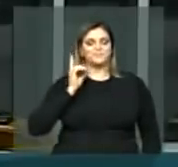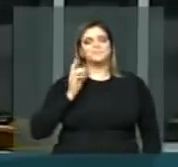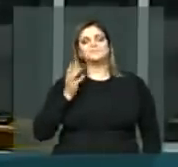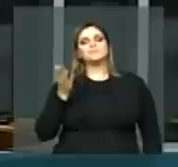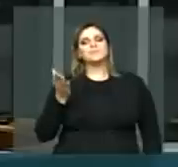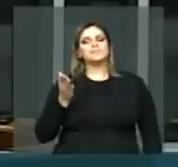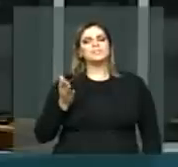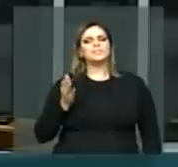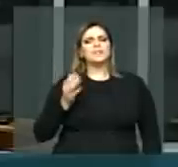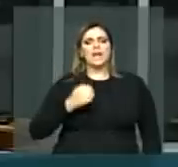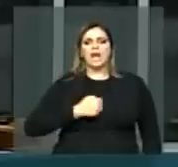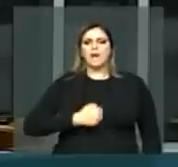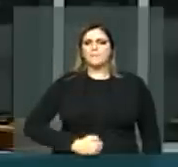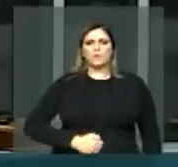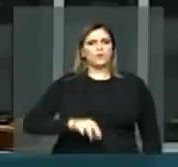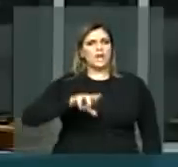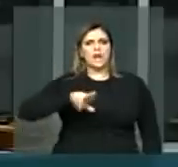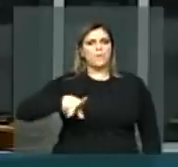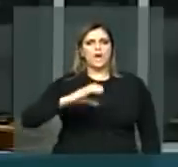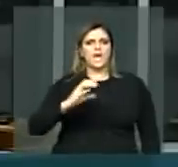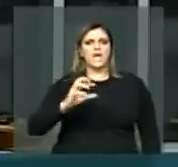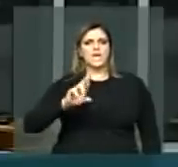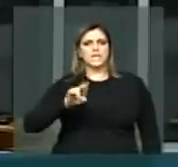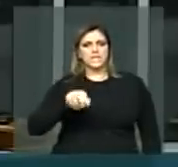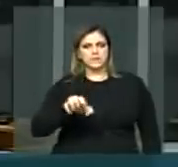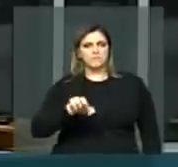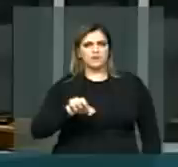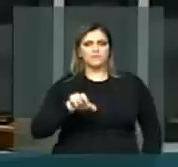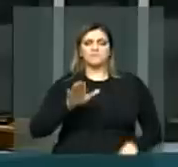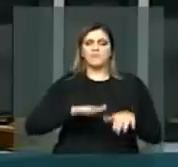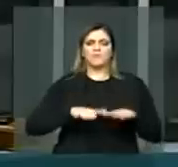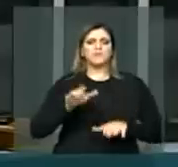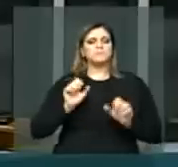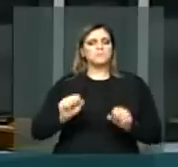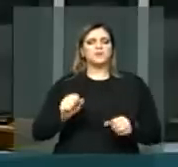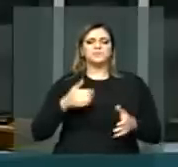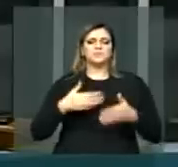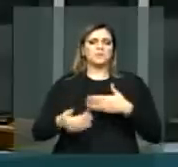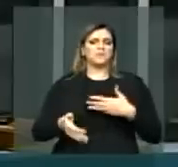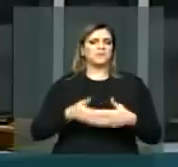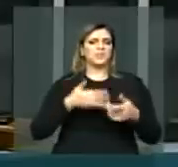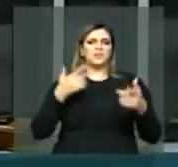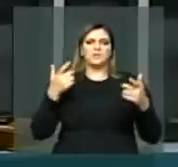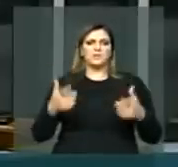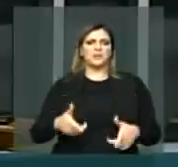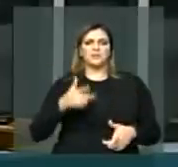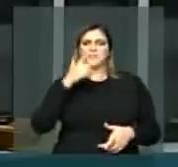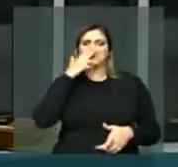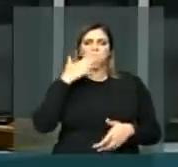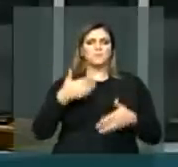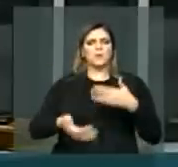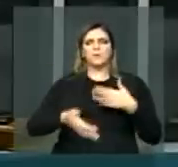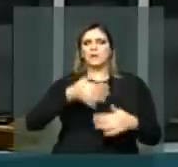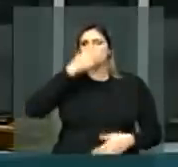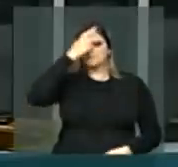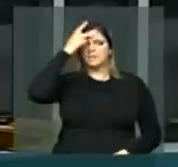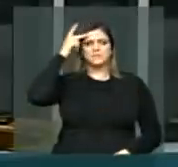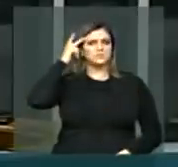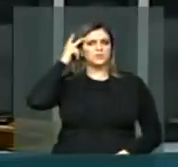aborto não seria mais crime, poderia ser praticado de forma quase que indiscriminada.